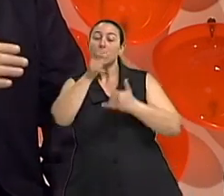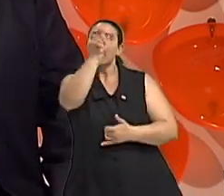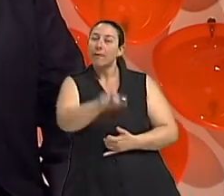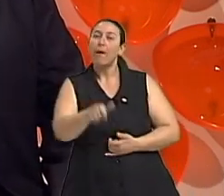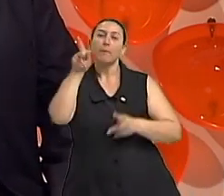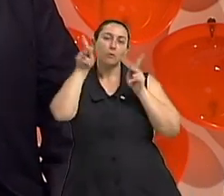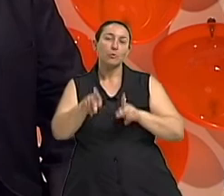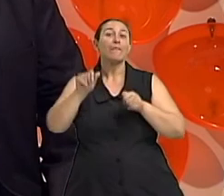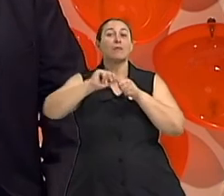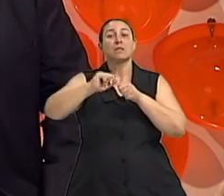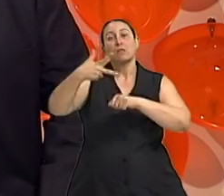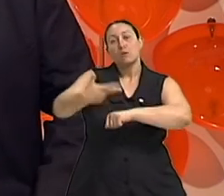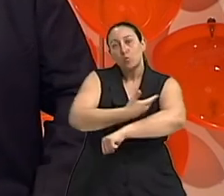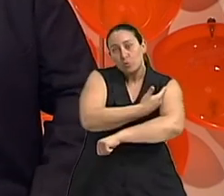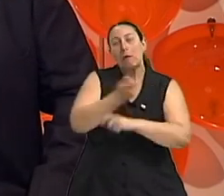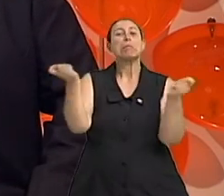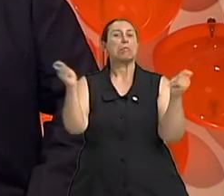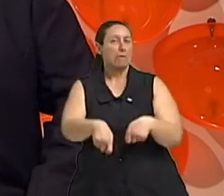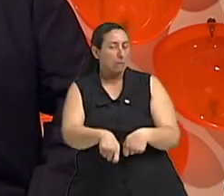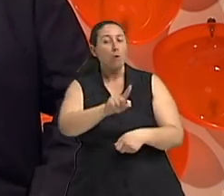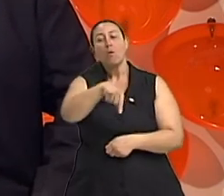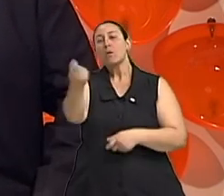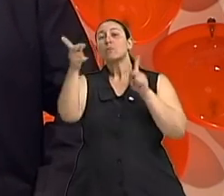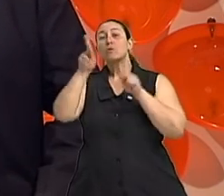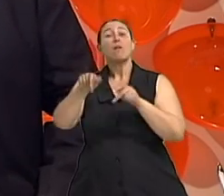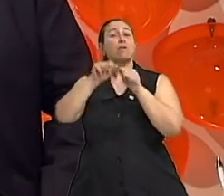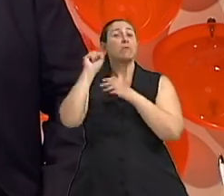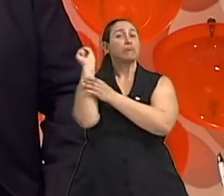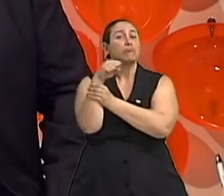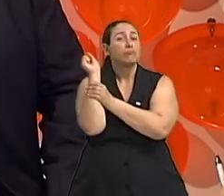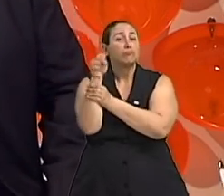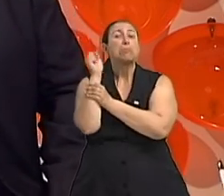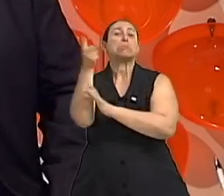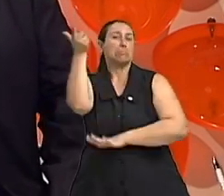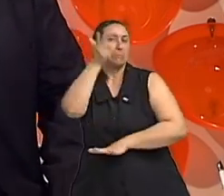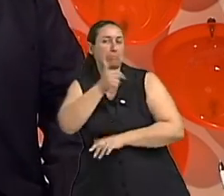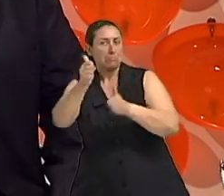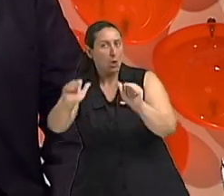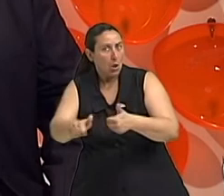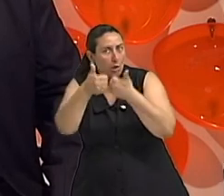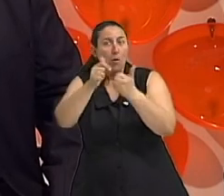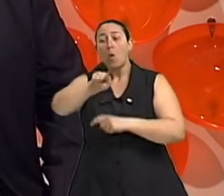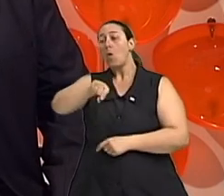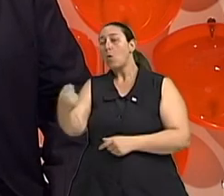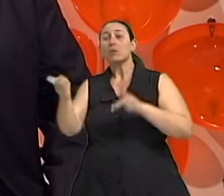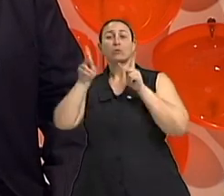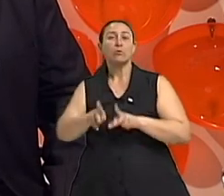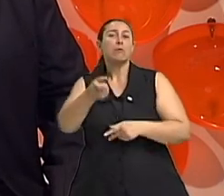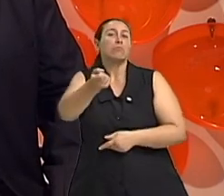faz cirurgia, existem situações em que a pessoa faz fisioterapia, existem situações em que a pessoa usa medicamento.